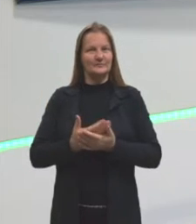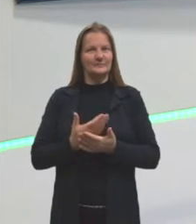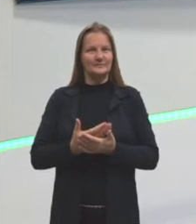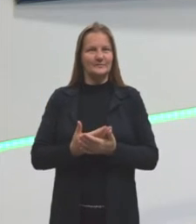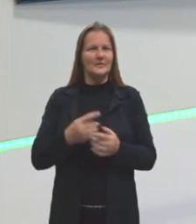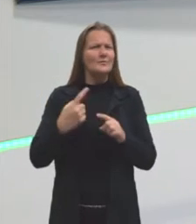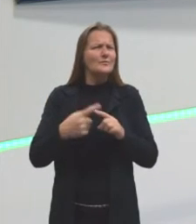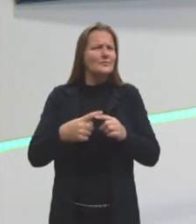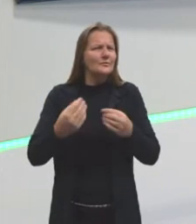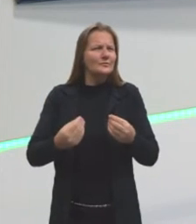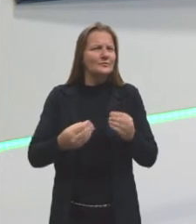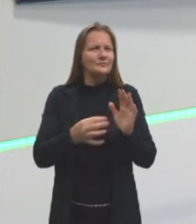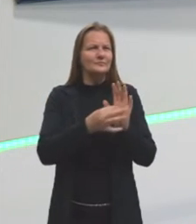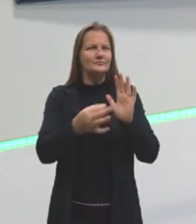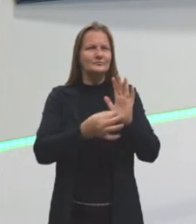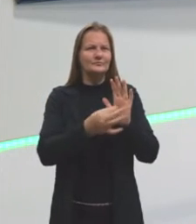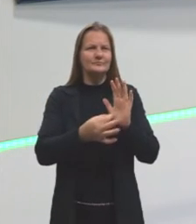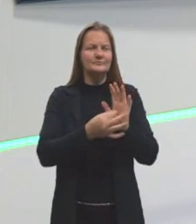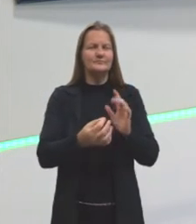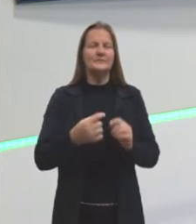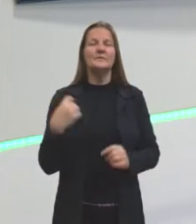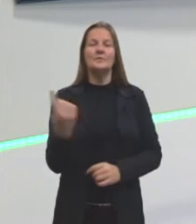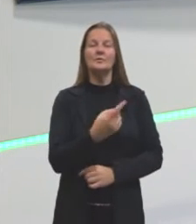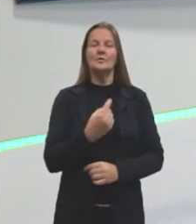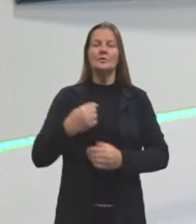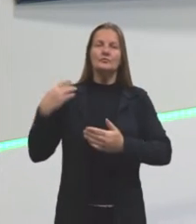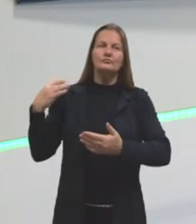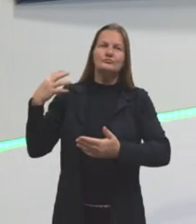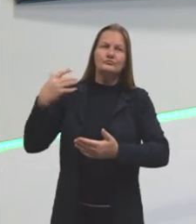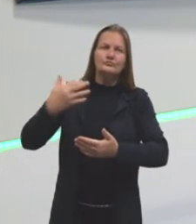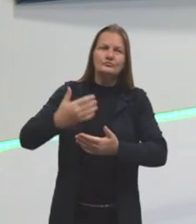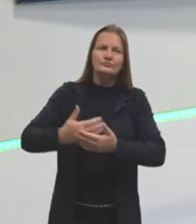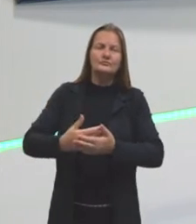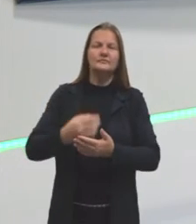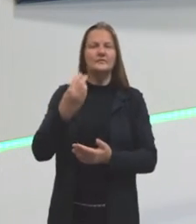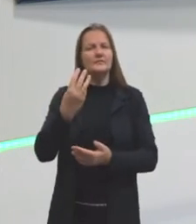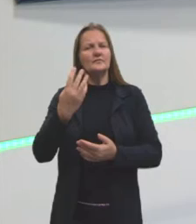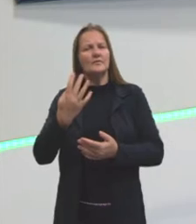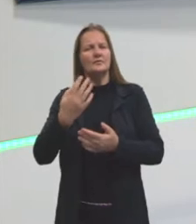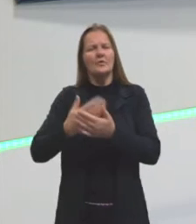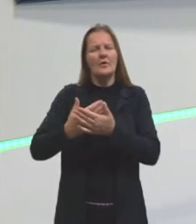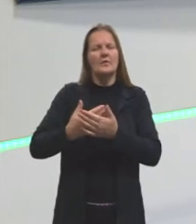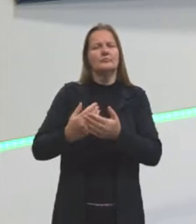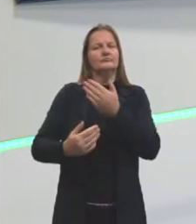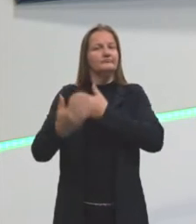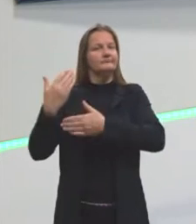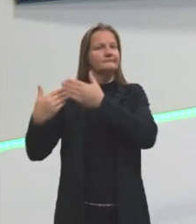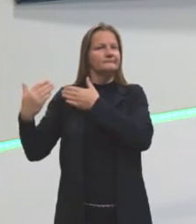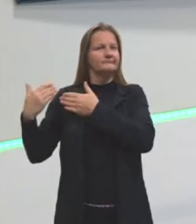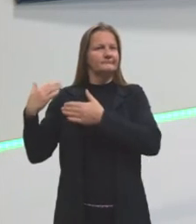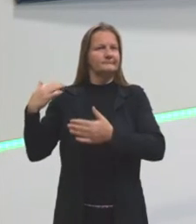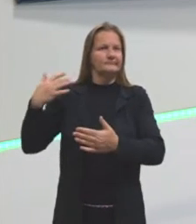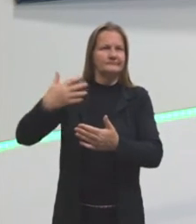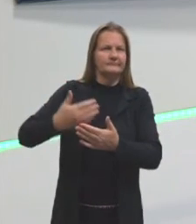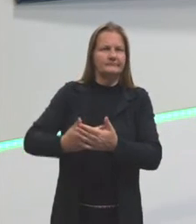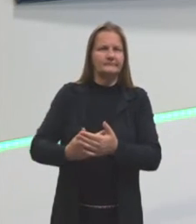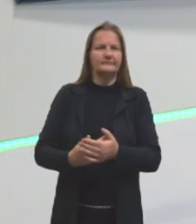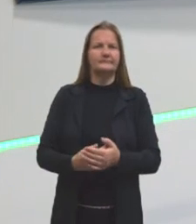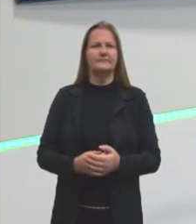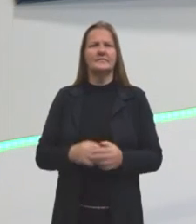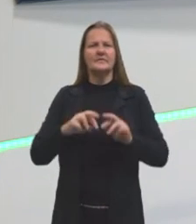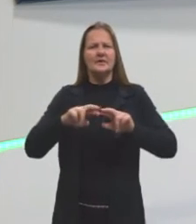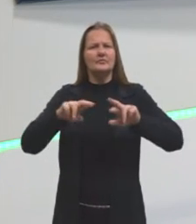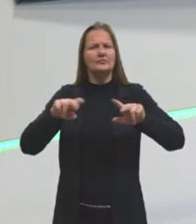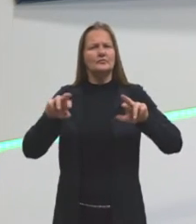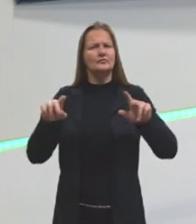Por quê? Porque a gente está vindo aí de uma sequência de três, quatro aulas que falam mais especificamente sobre termos de